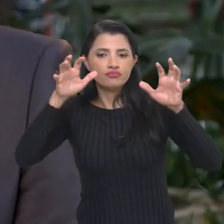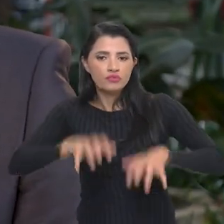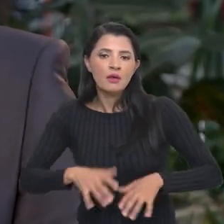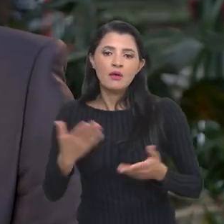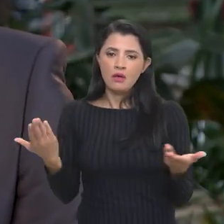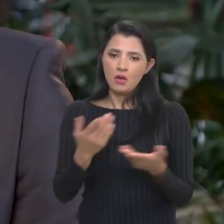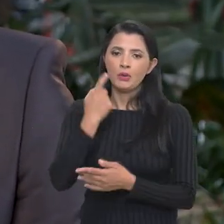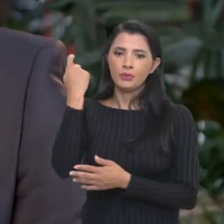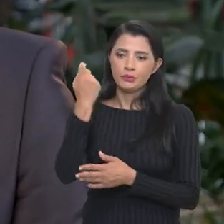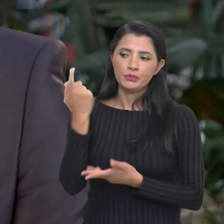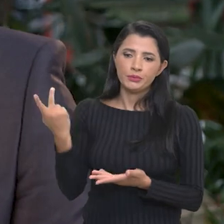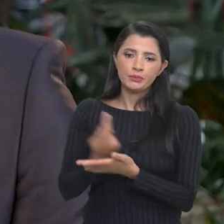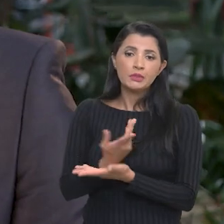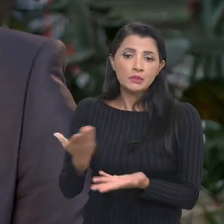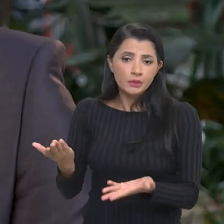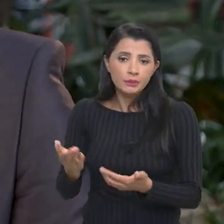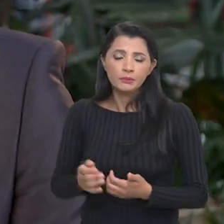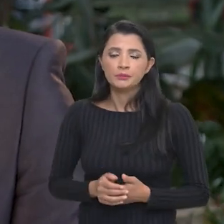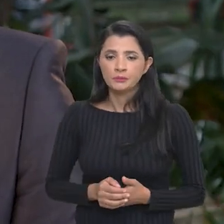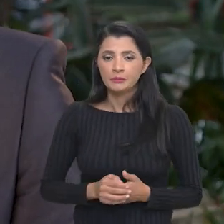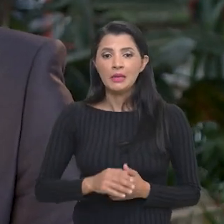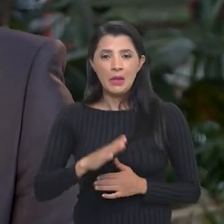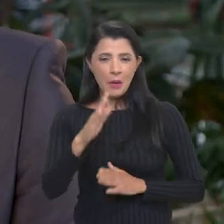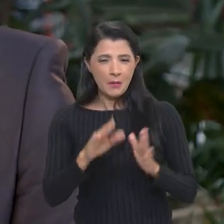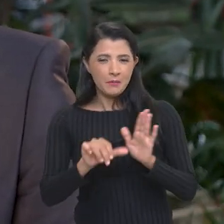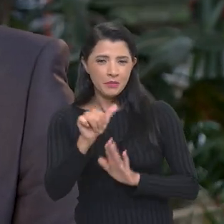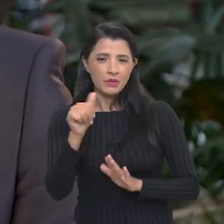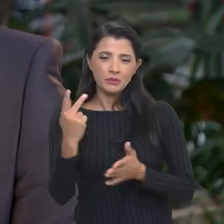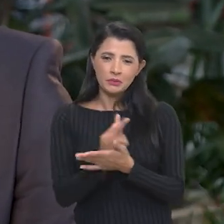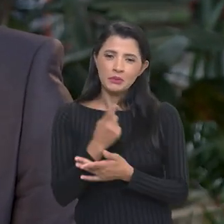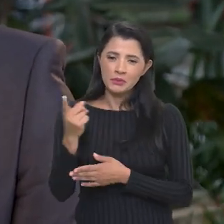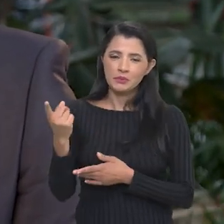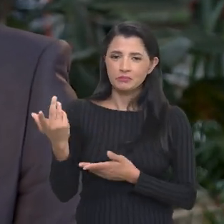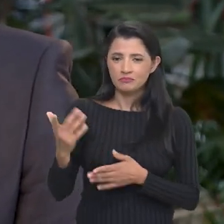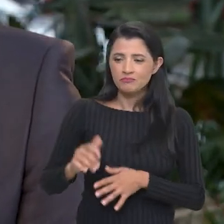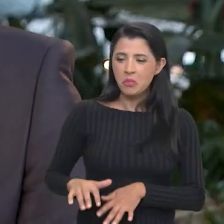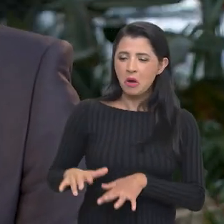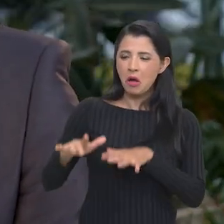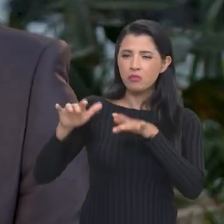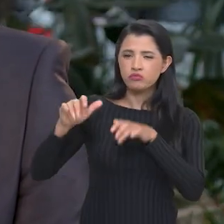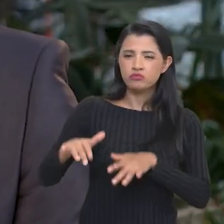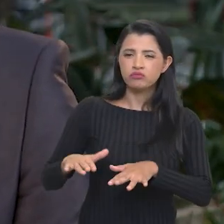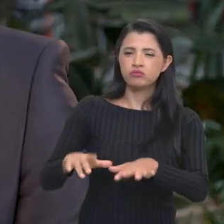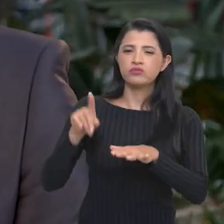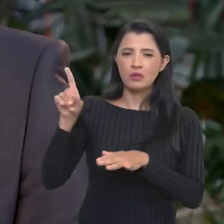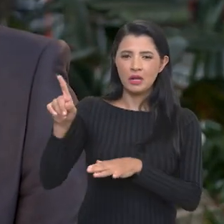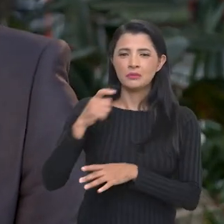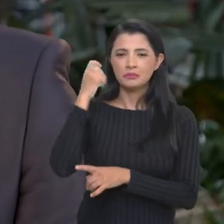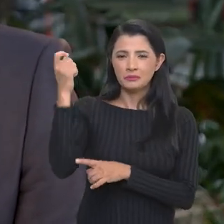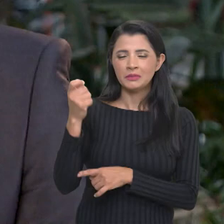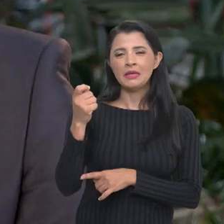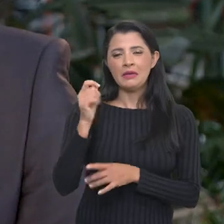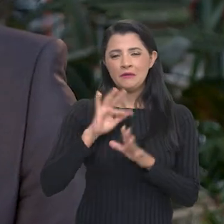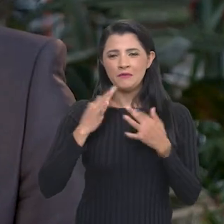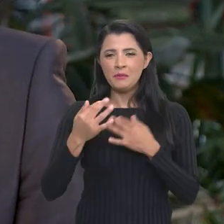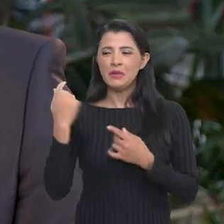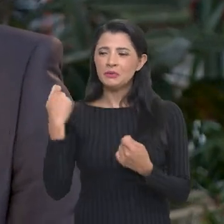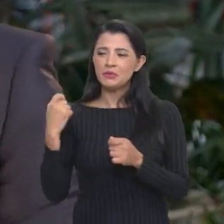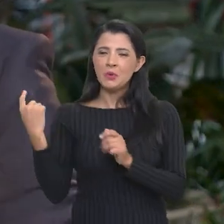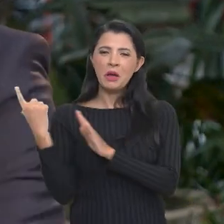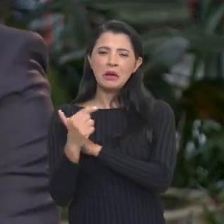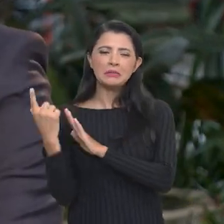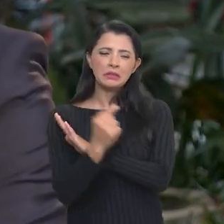e agora mais recentemente no Rio Grande do Sul. Nos primeiros momentos que aconteceu agora cheias no Rio Grande do Sul que muitas